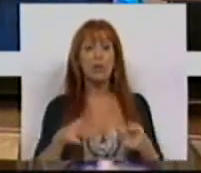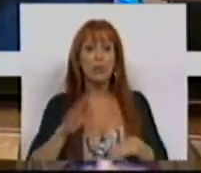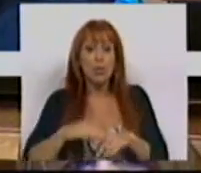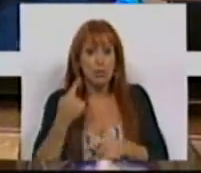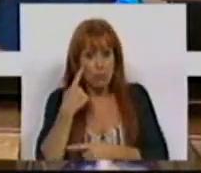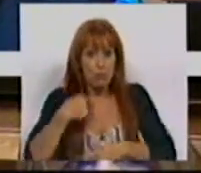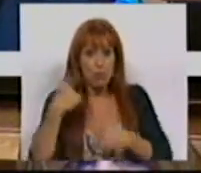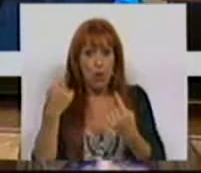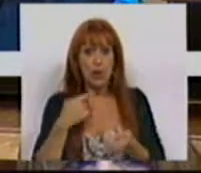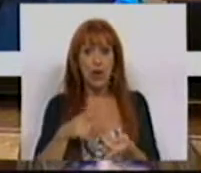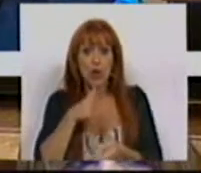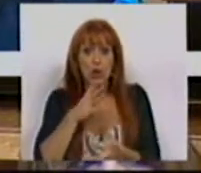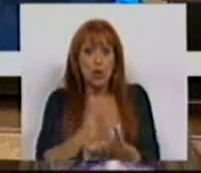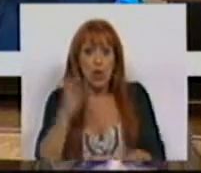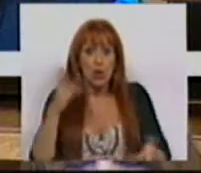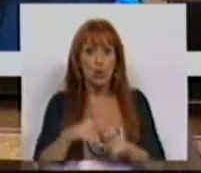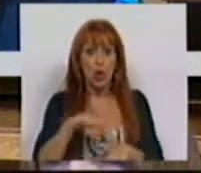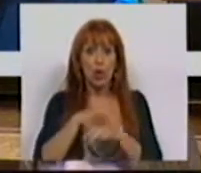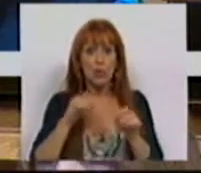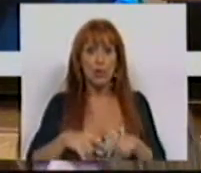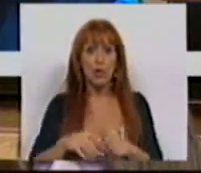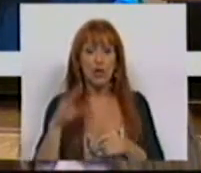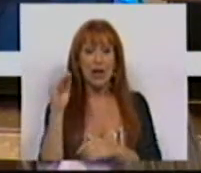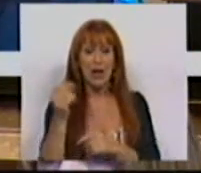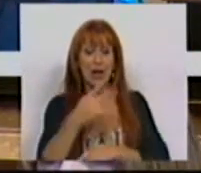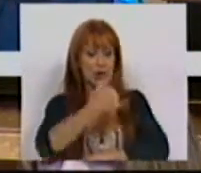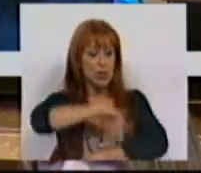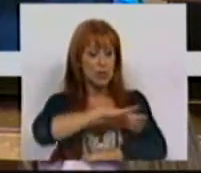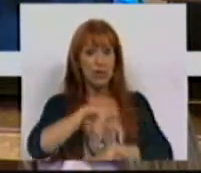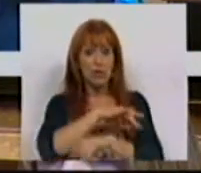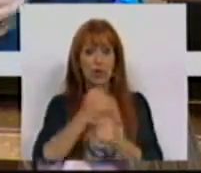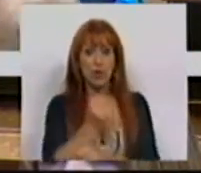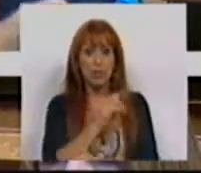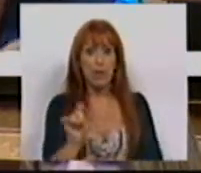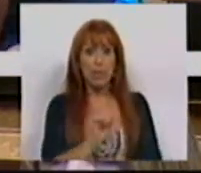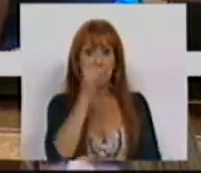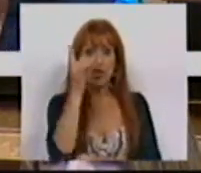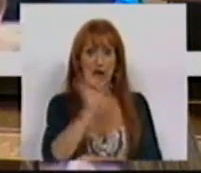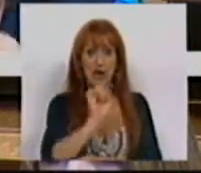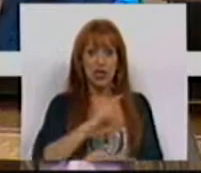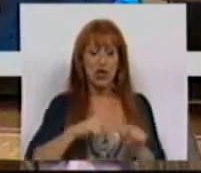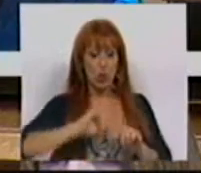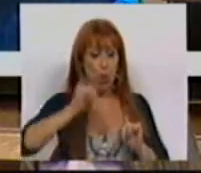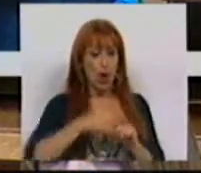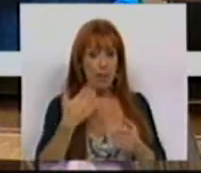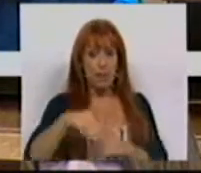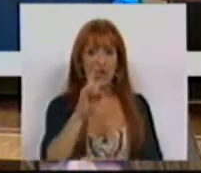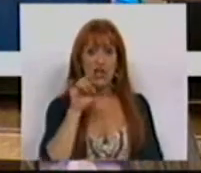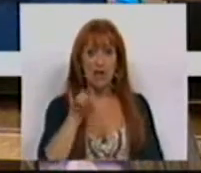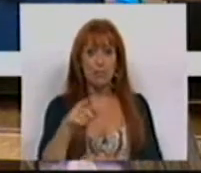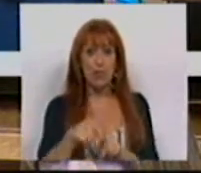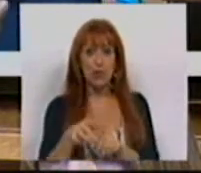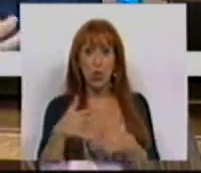ilustrativo direi apenas que no Hospital Pediático de Coimbra as consultas do primeiro semestre deste ano, mais de 6 mil,